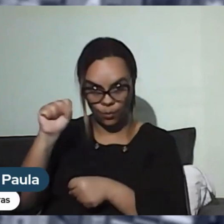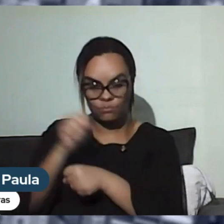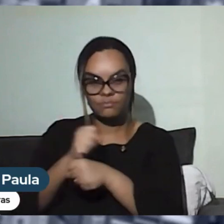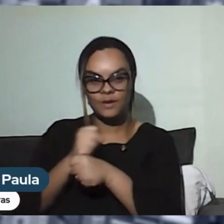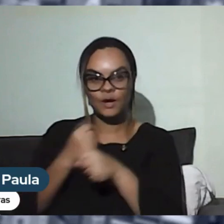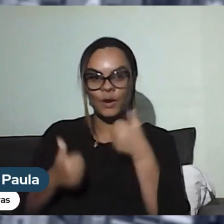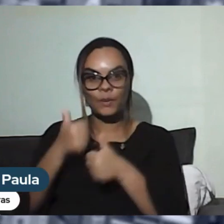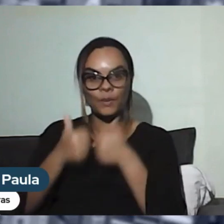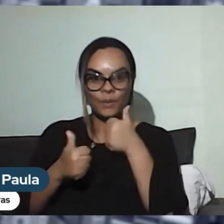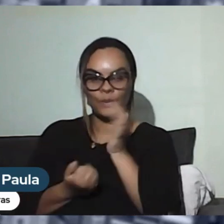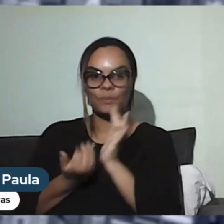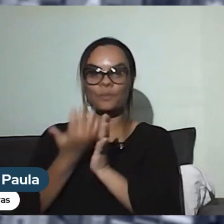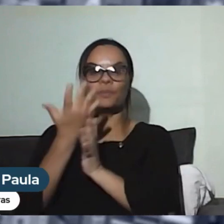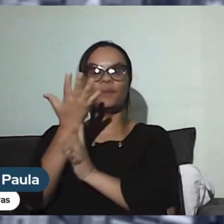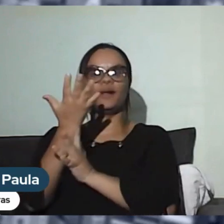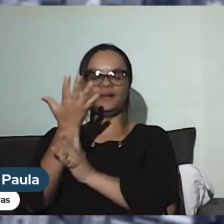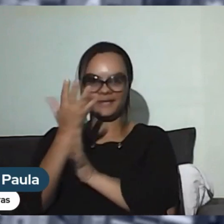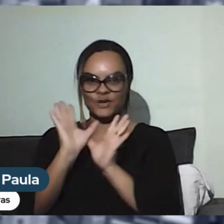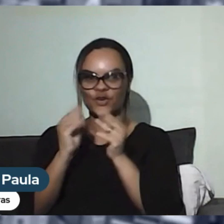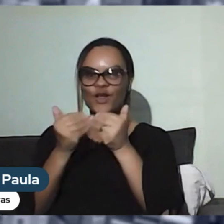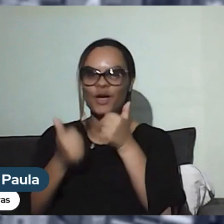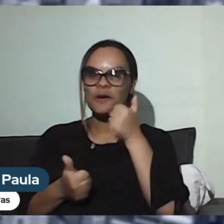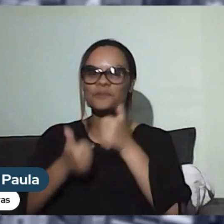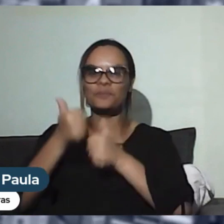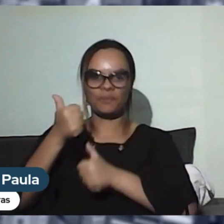fundadoras da Liga, conforme Abraão aí comentou.